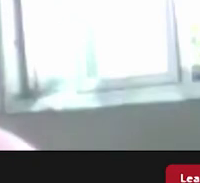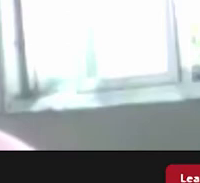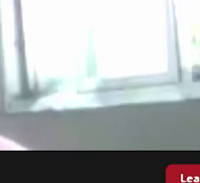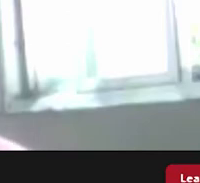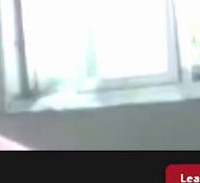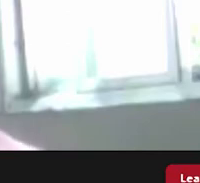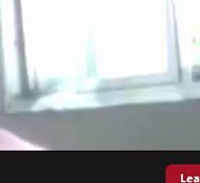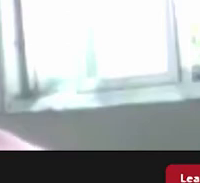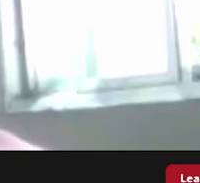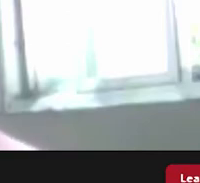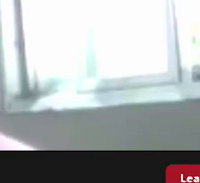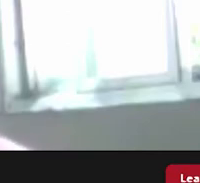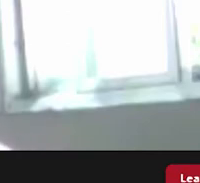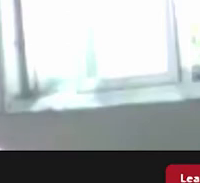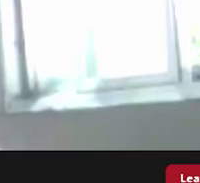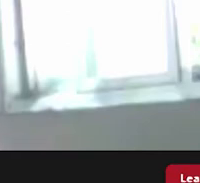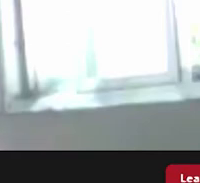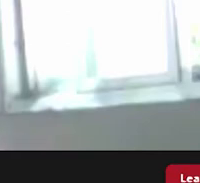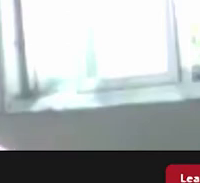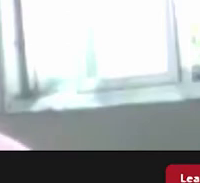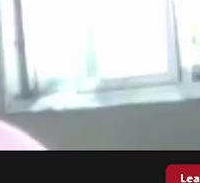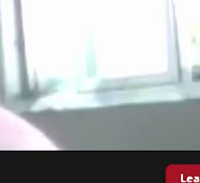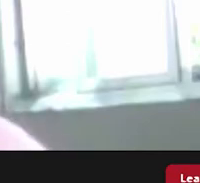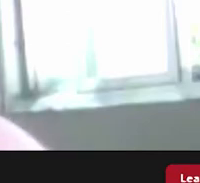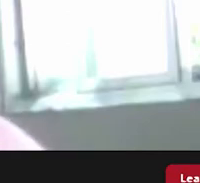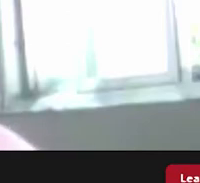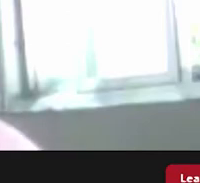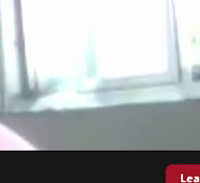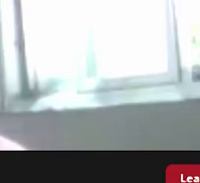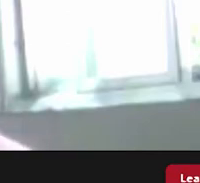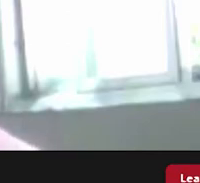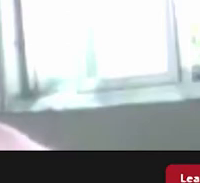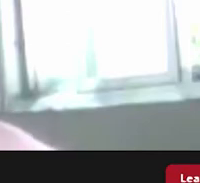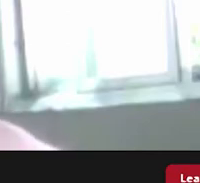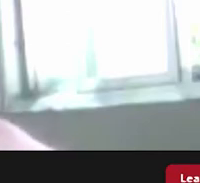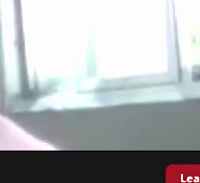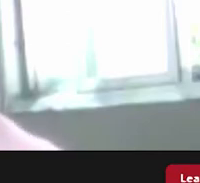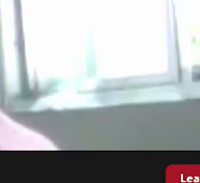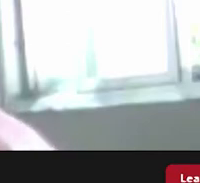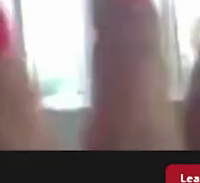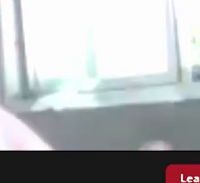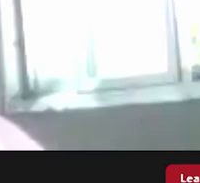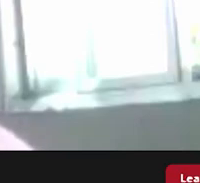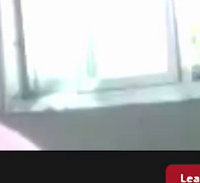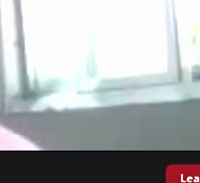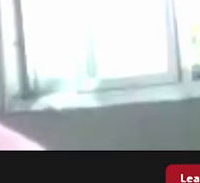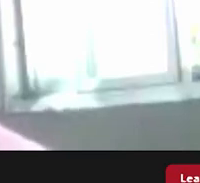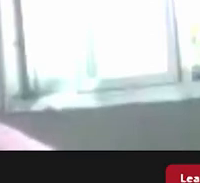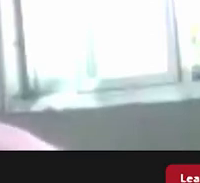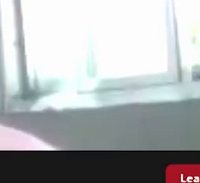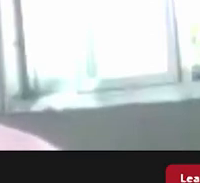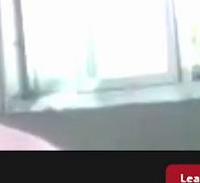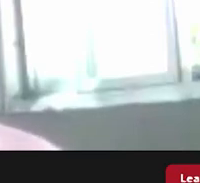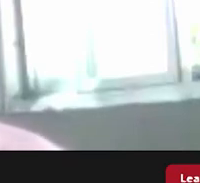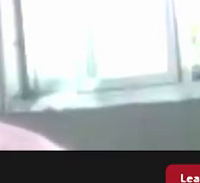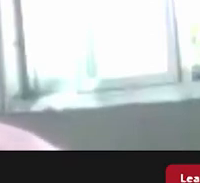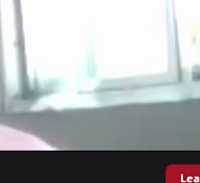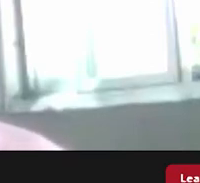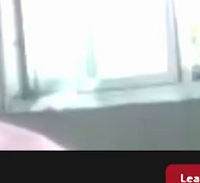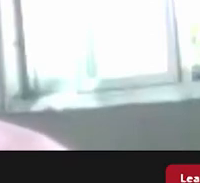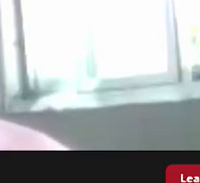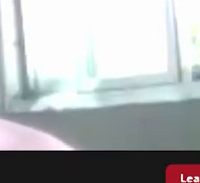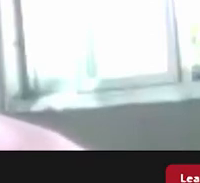instituições mas com todos esses tipos de representação eu na verdade aqui venho falar como uma